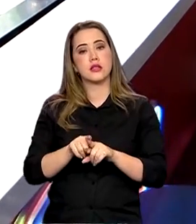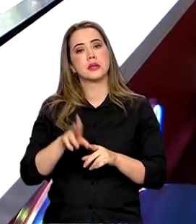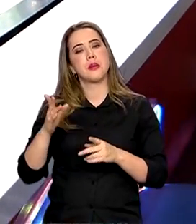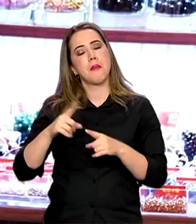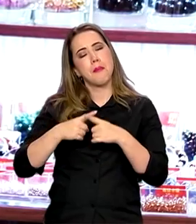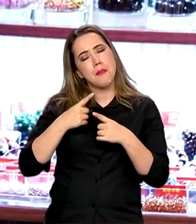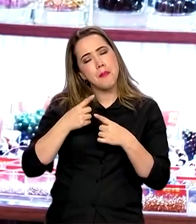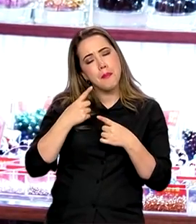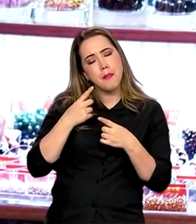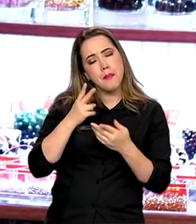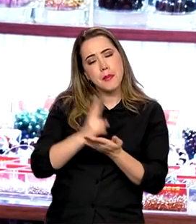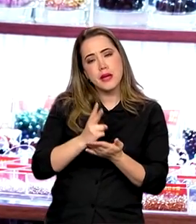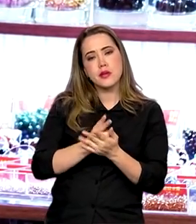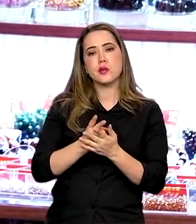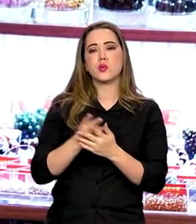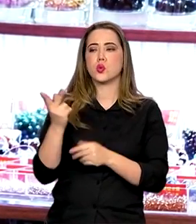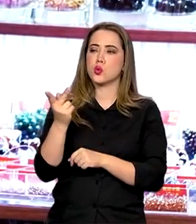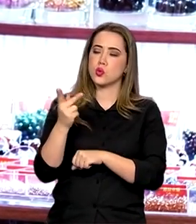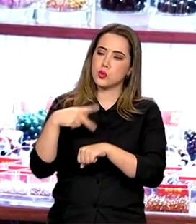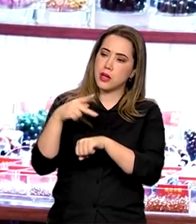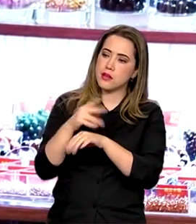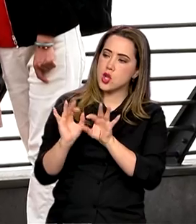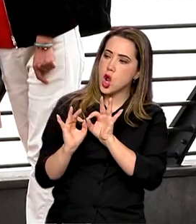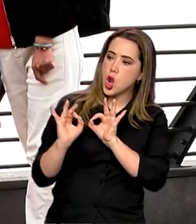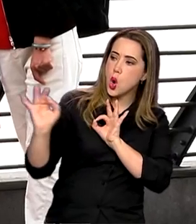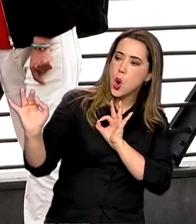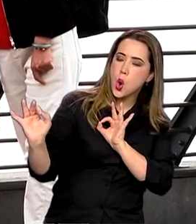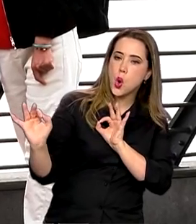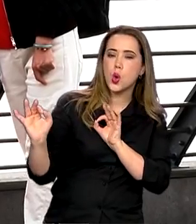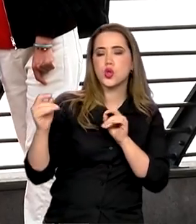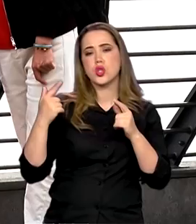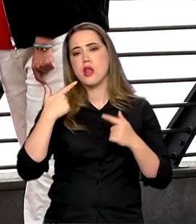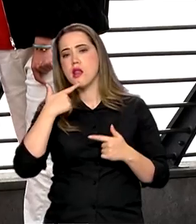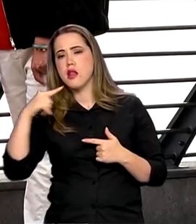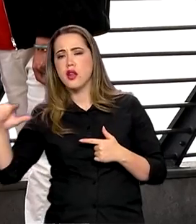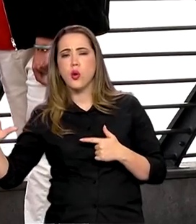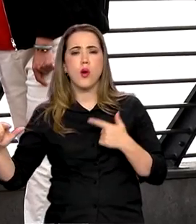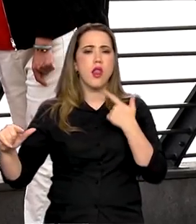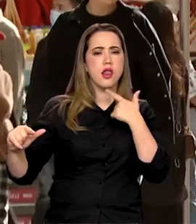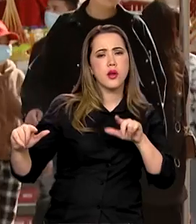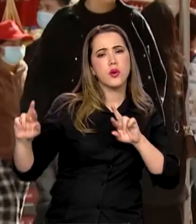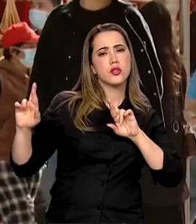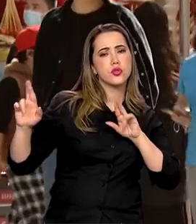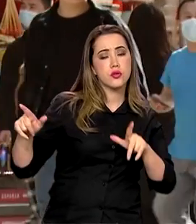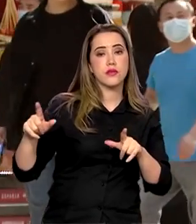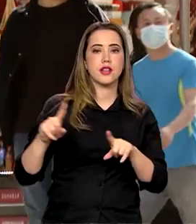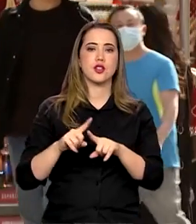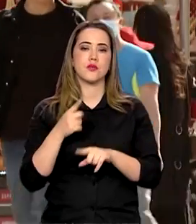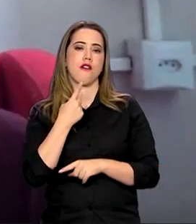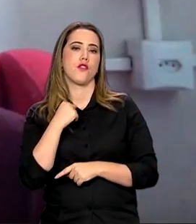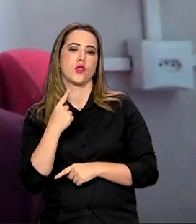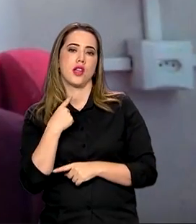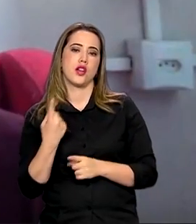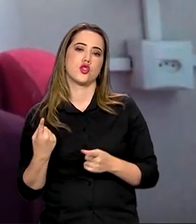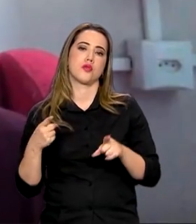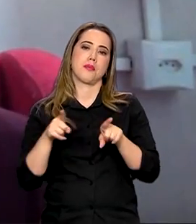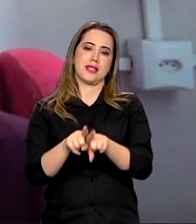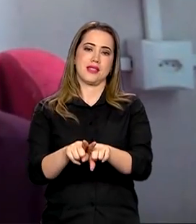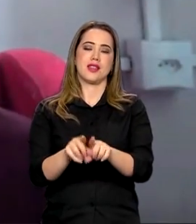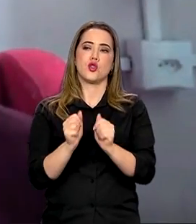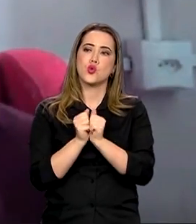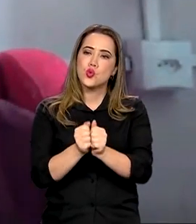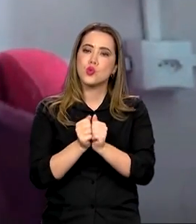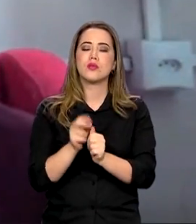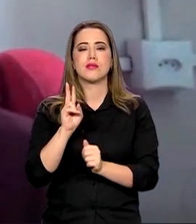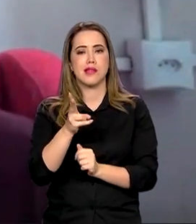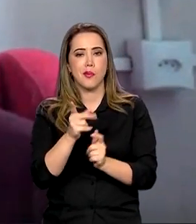e de culturas tão distintas, a vontade de estreitar as relações se torna cada vez maior. Os chineses querem saber